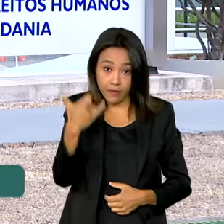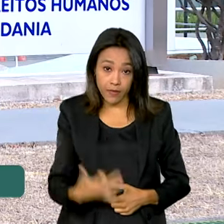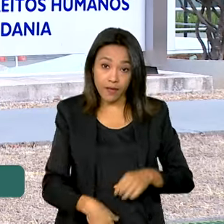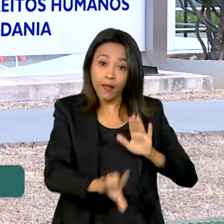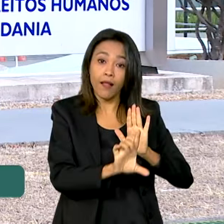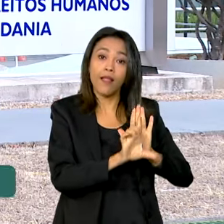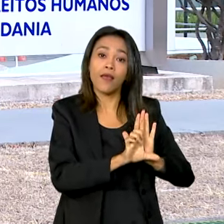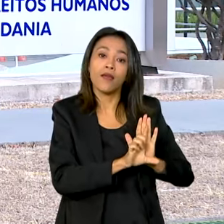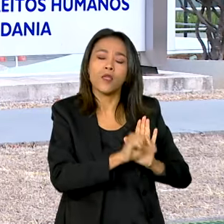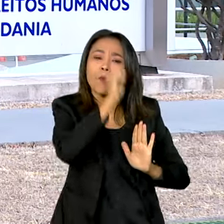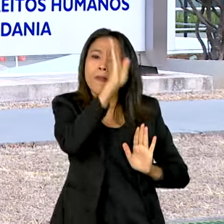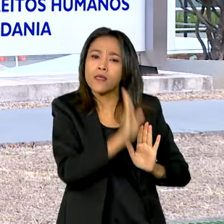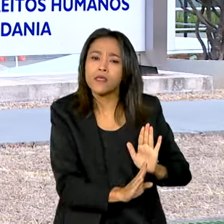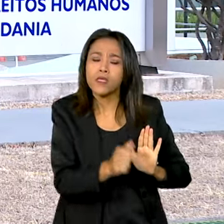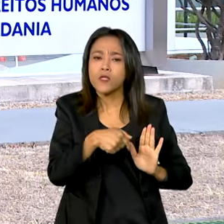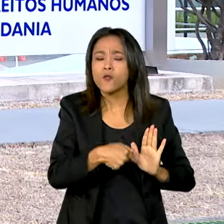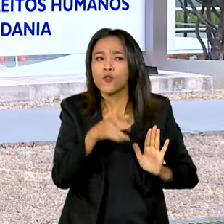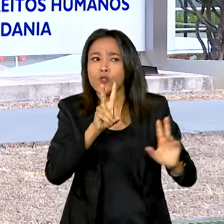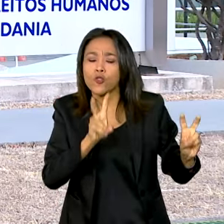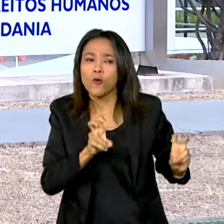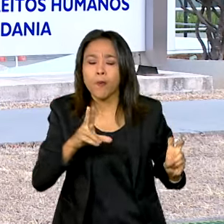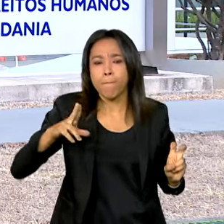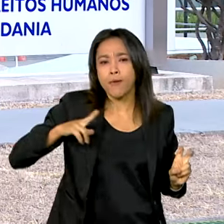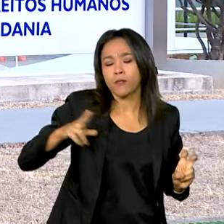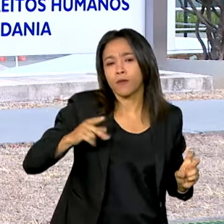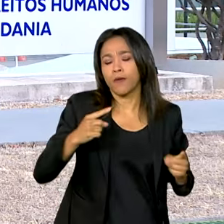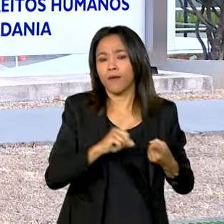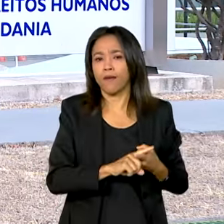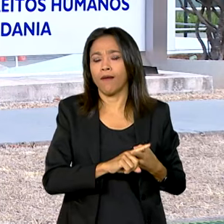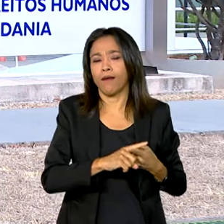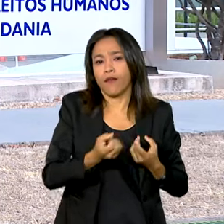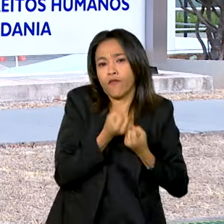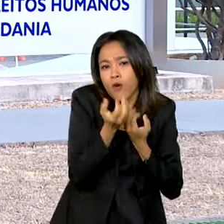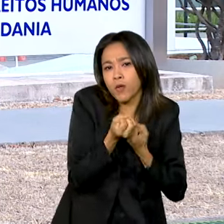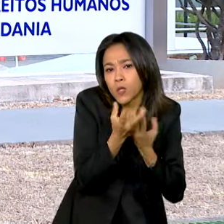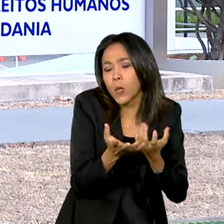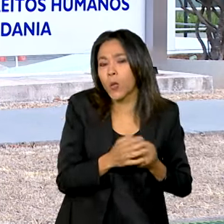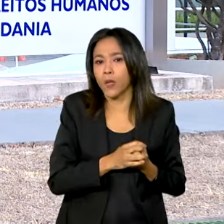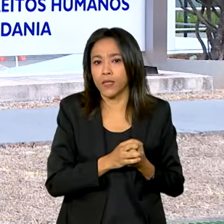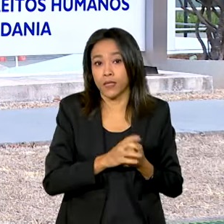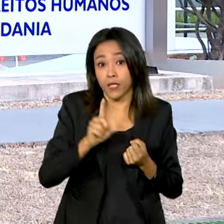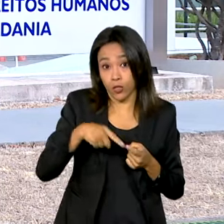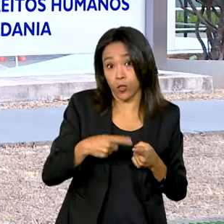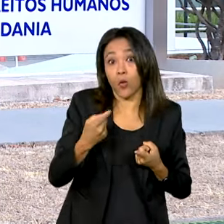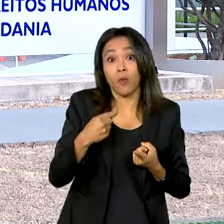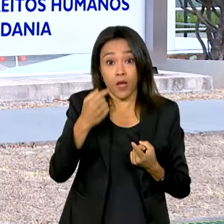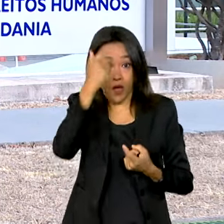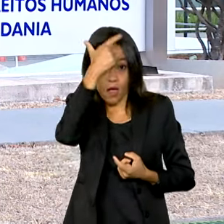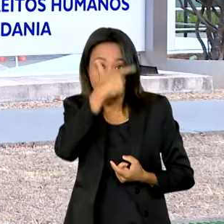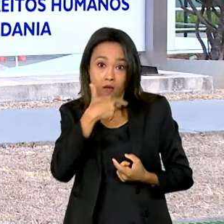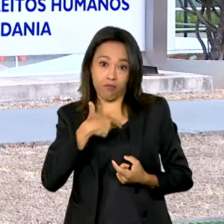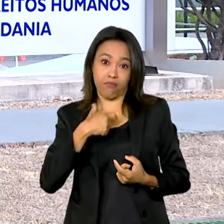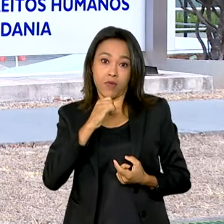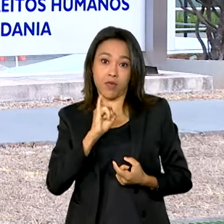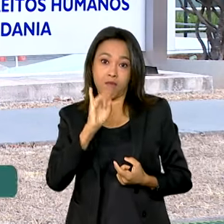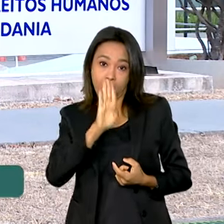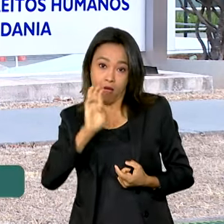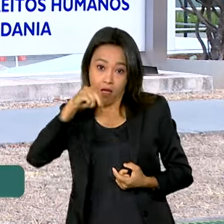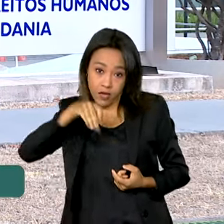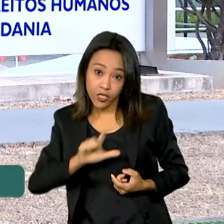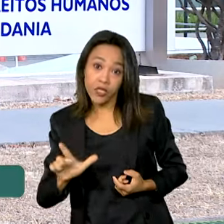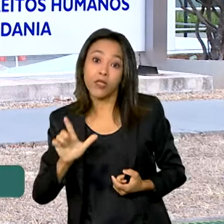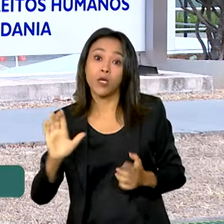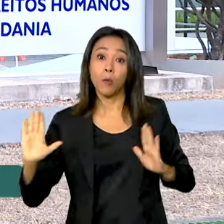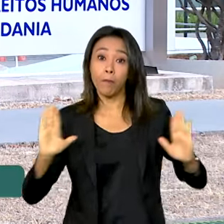as informações pessoais relativas à intimidade, à vida privada, à honra e à imagem terão acesso restrito pelo prazo máximo